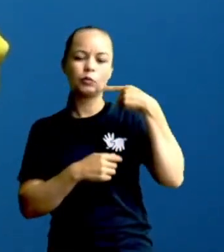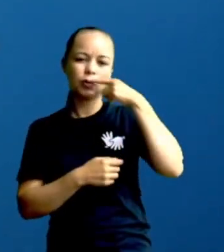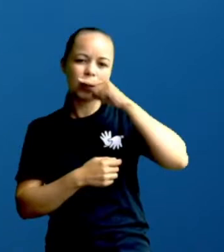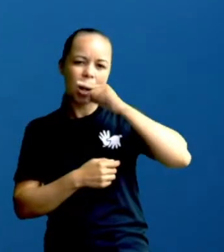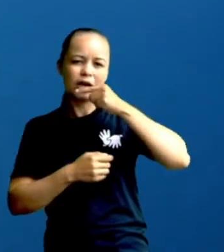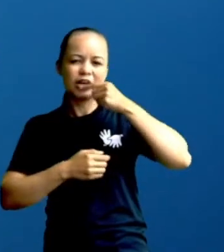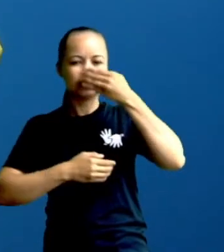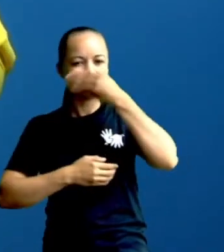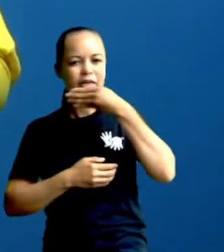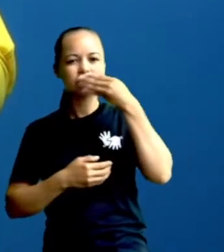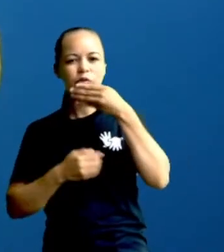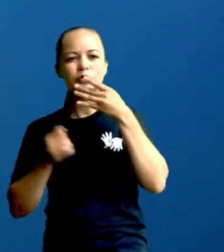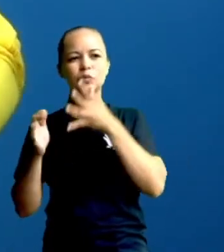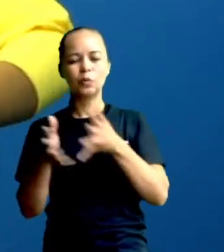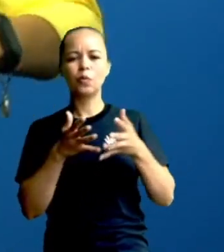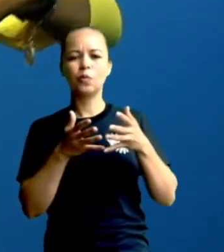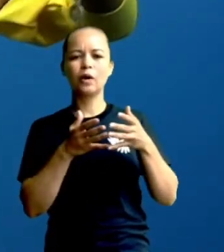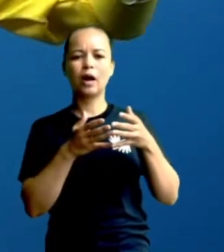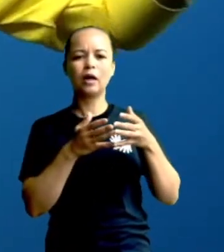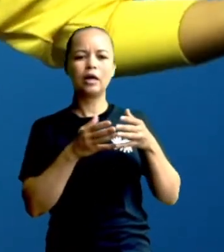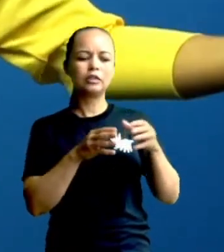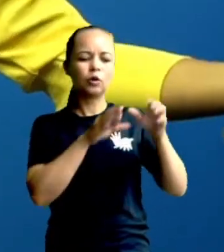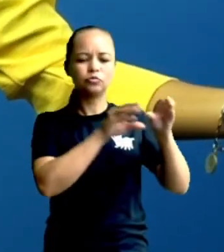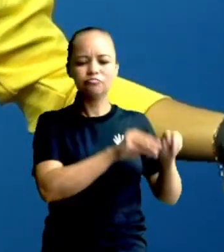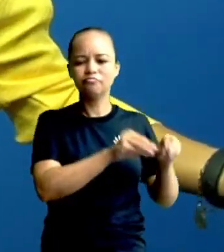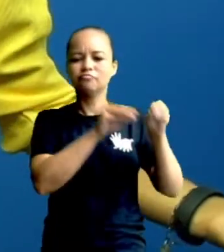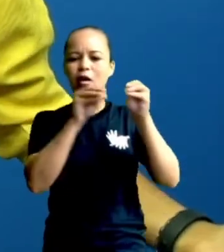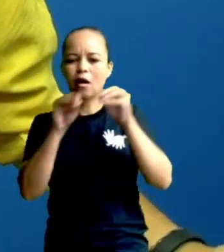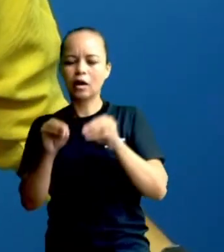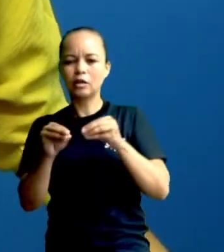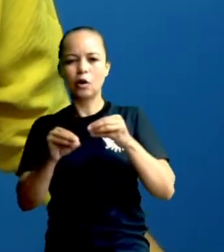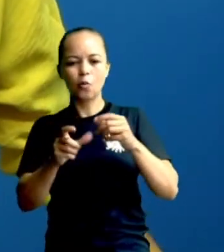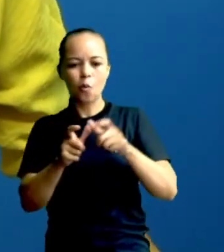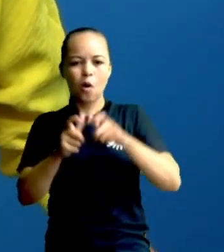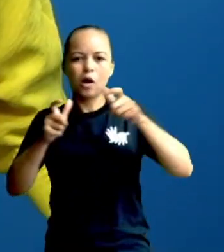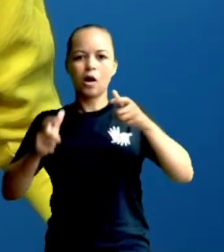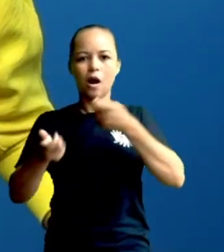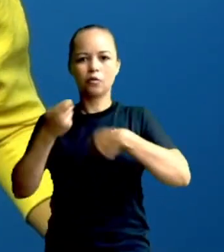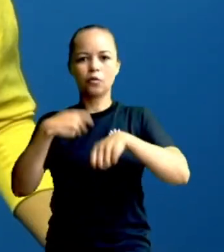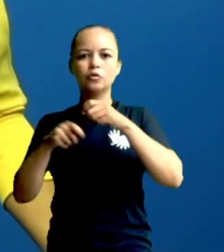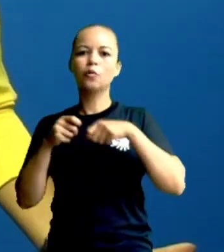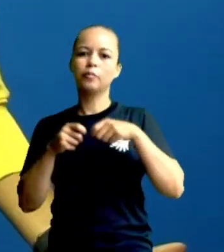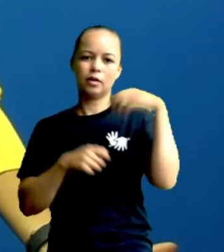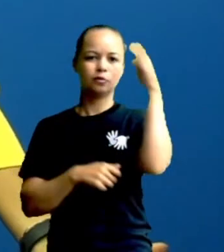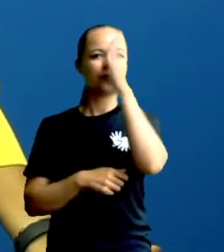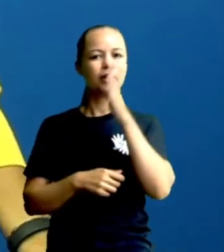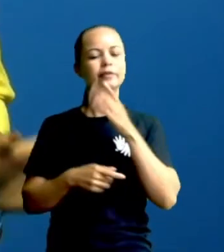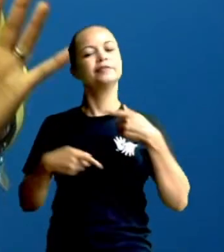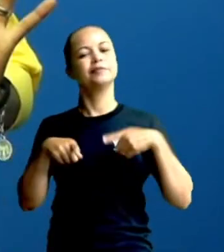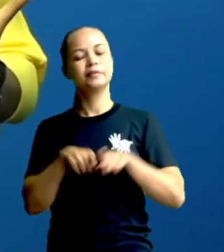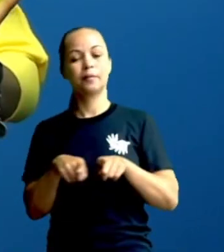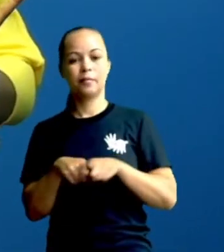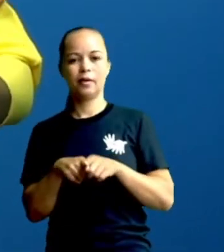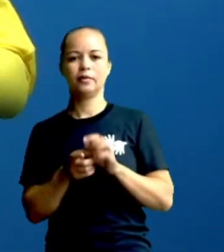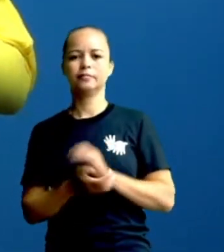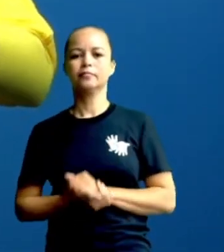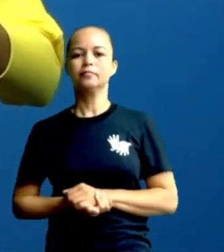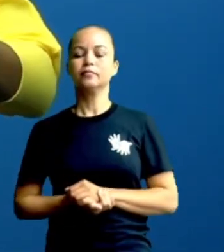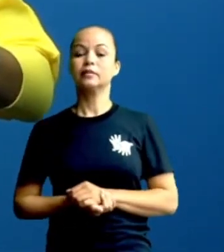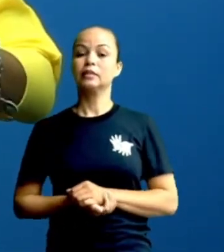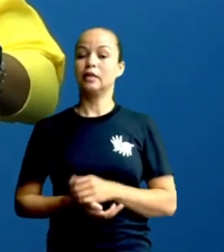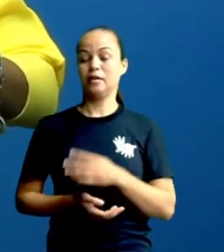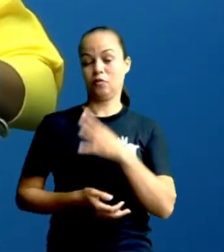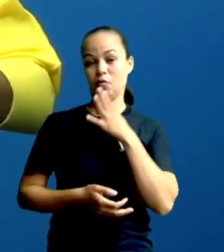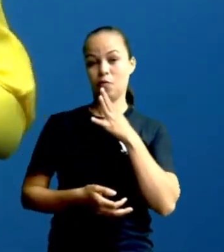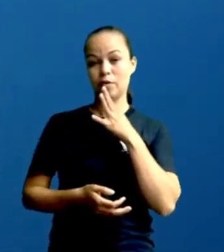veio, o levante que ele deu na economia do nosso Brasil também. E ele ficou com um